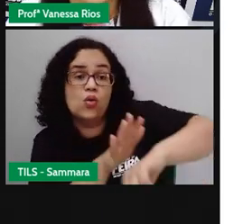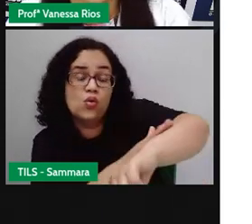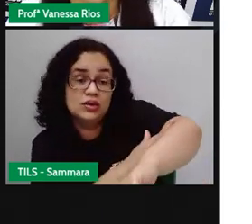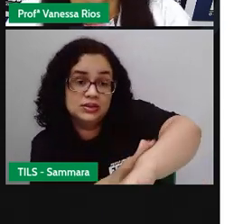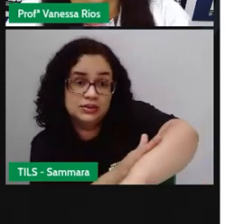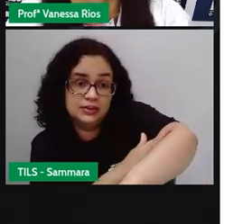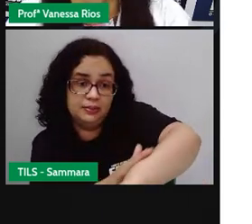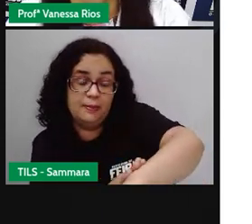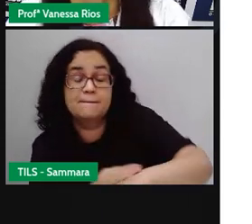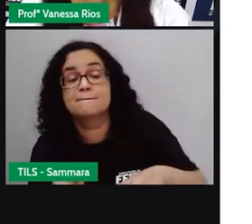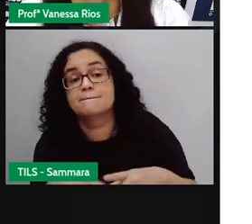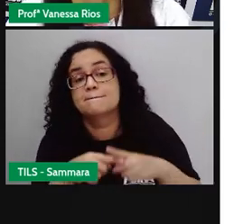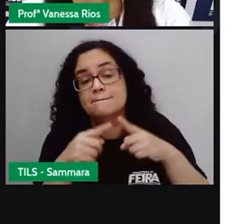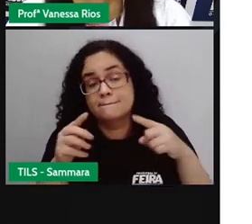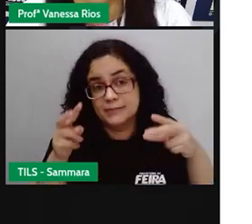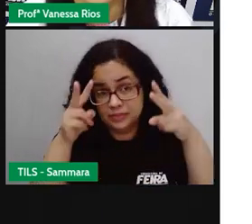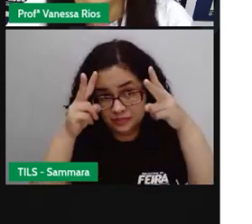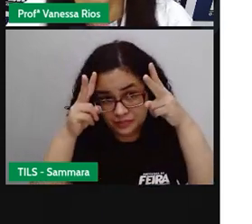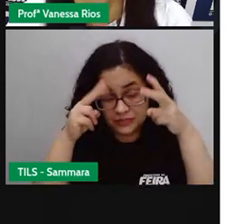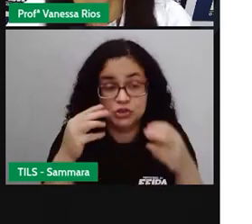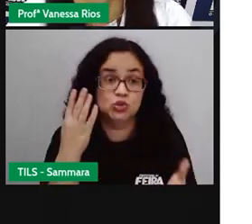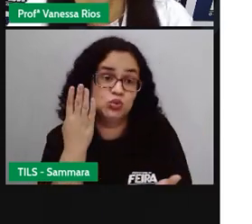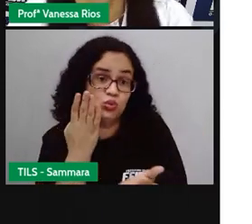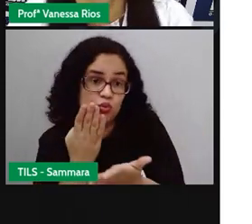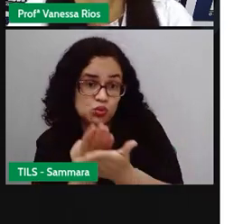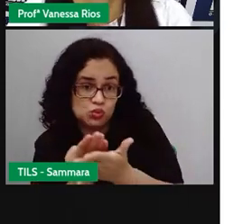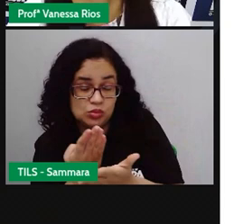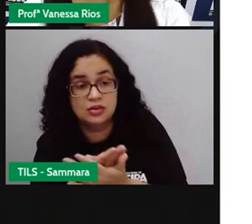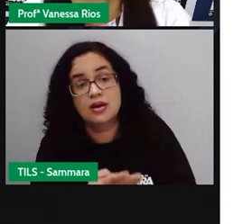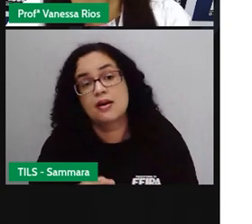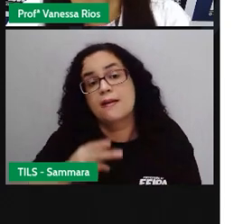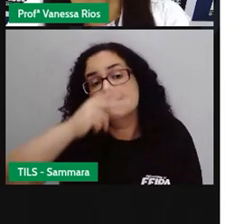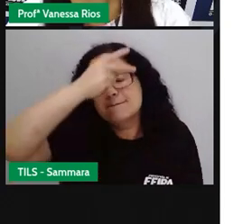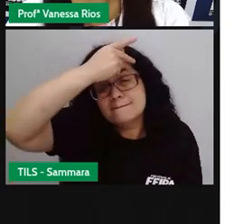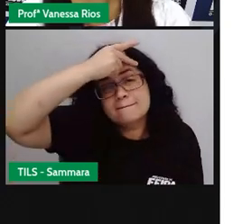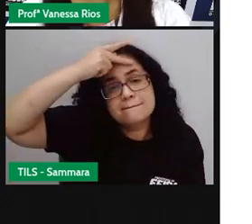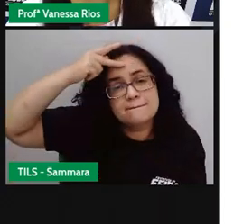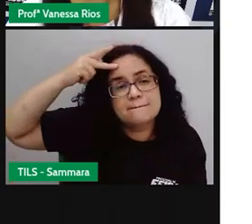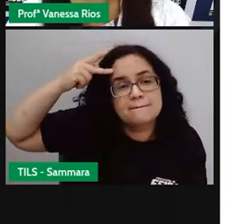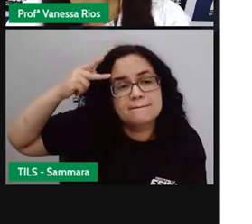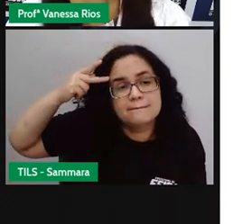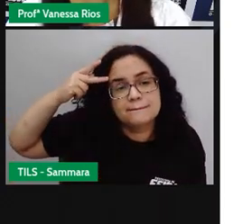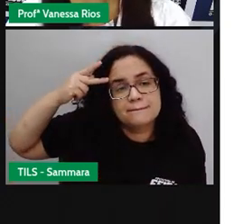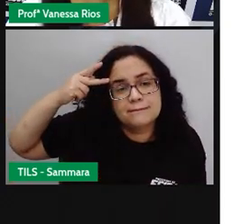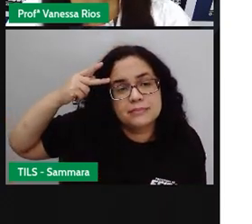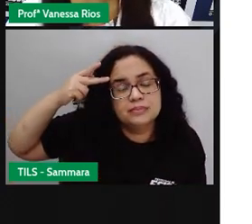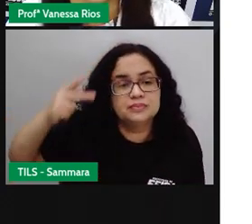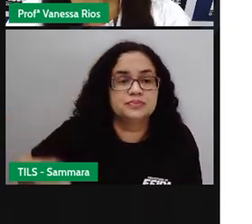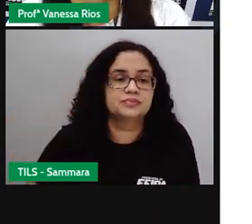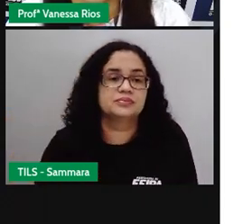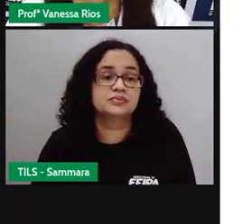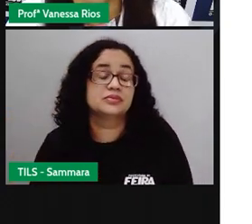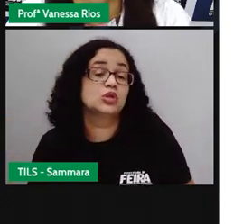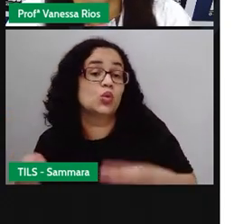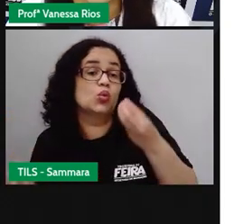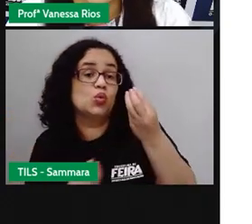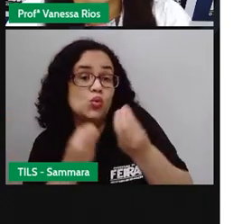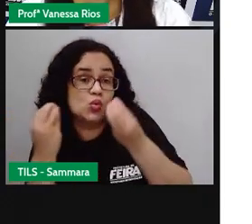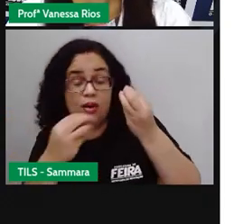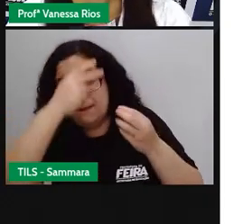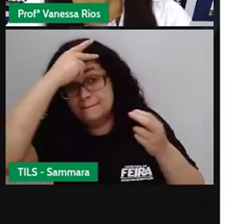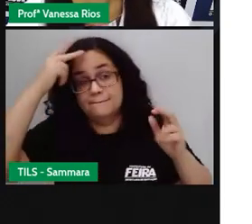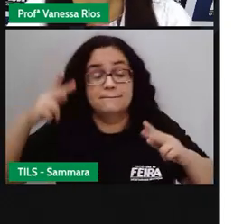Mas a gente observa aí que estudiosos, né, as pessoas que defendem a formação